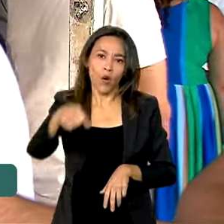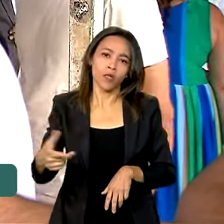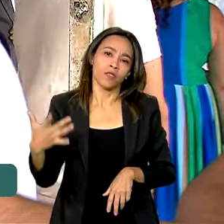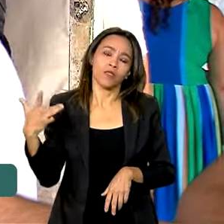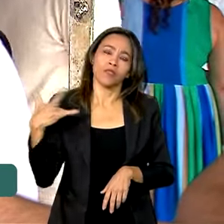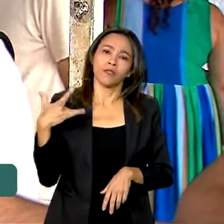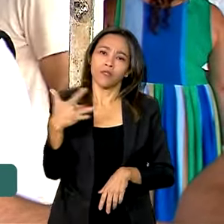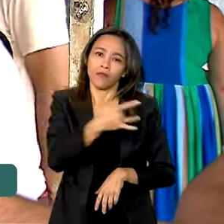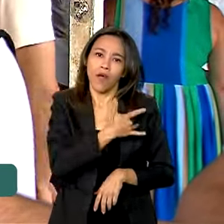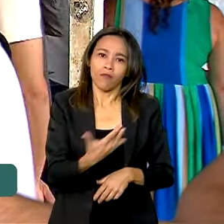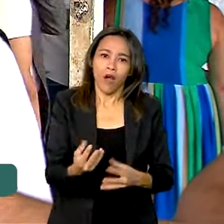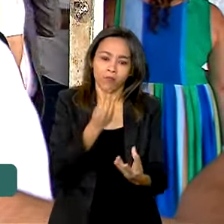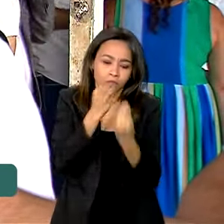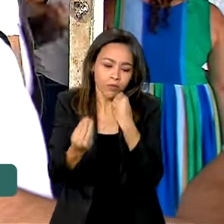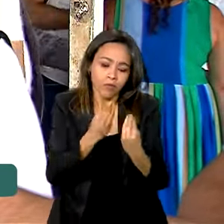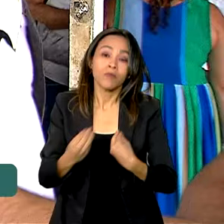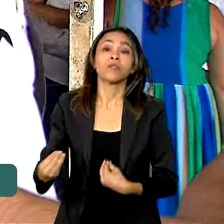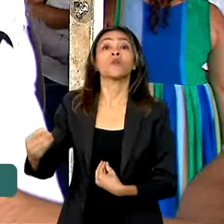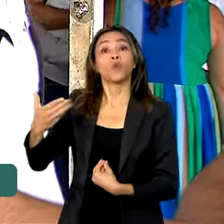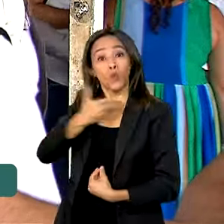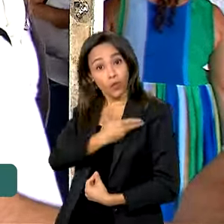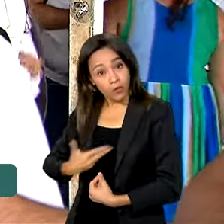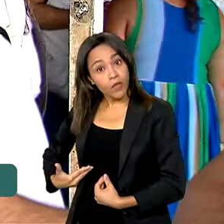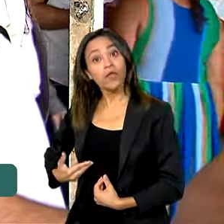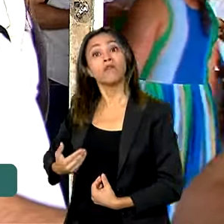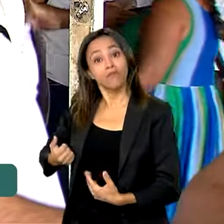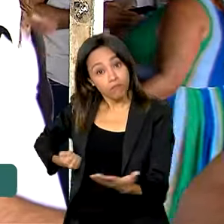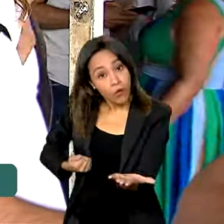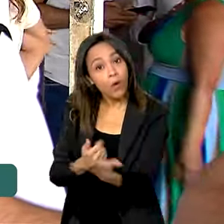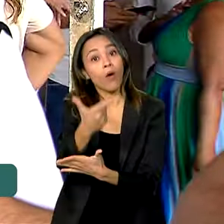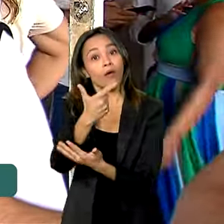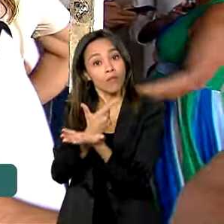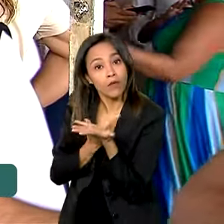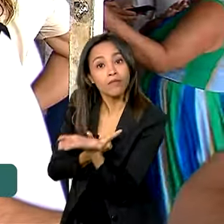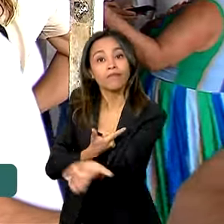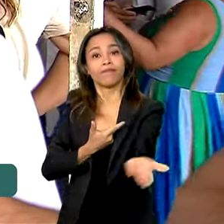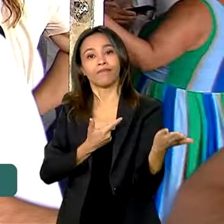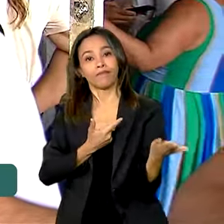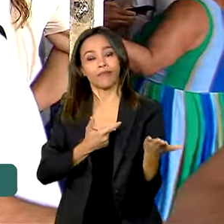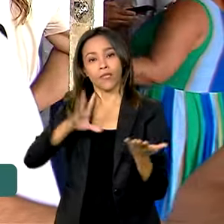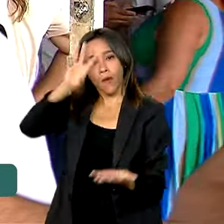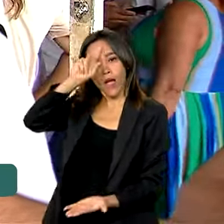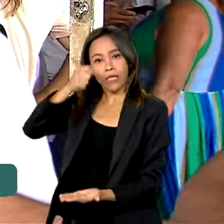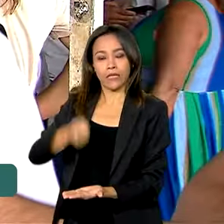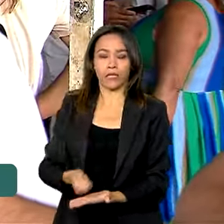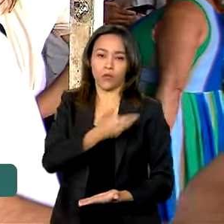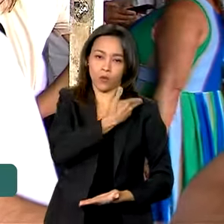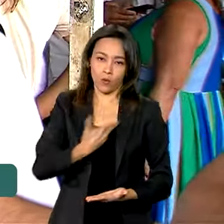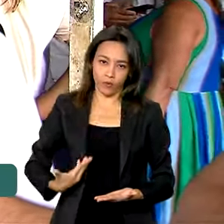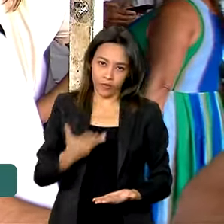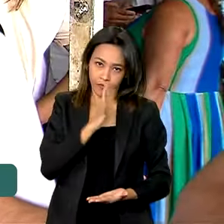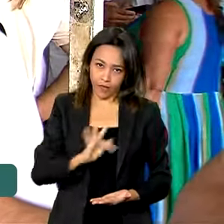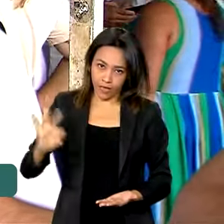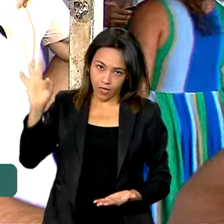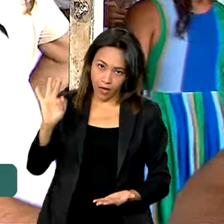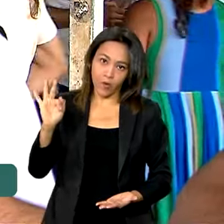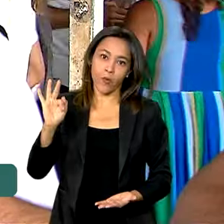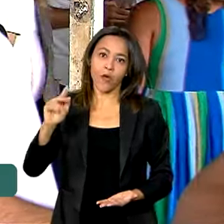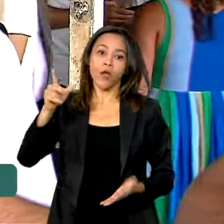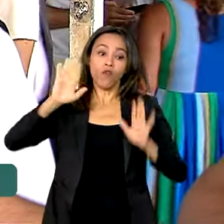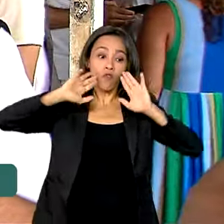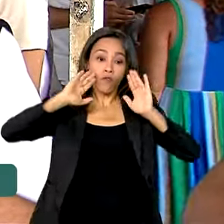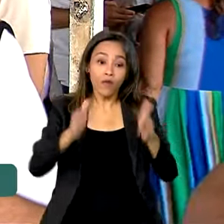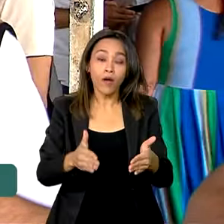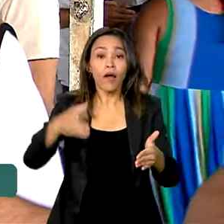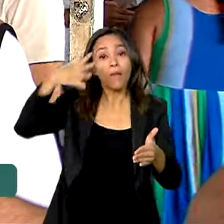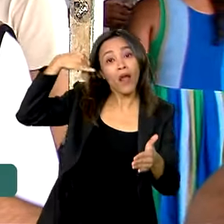garante que essa compra será feita com preço justo. A decisão do presidente Lula, do governo federal, de ter como prioridade